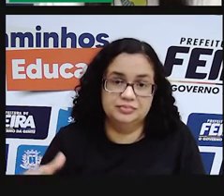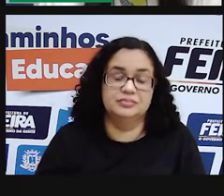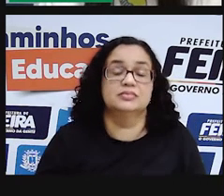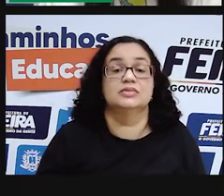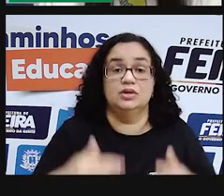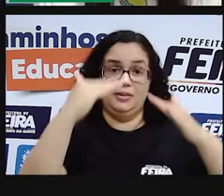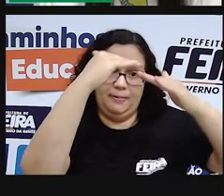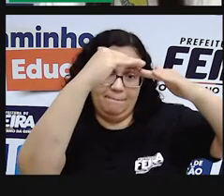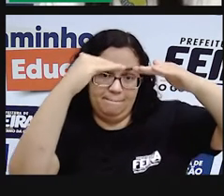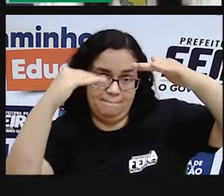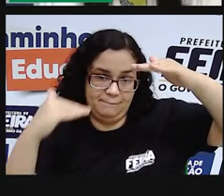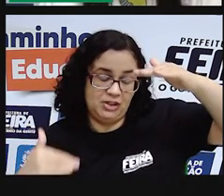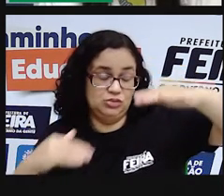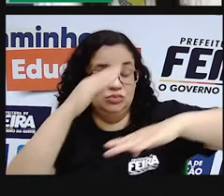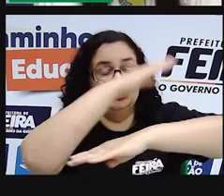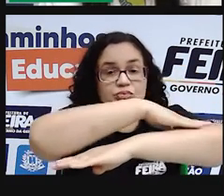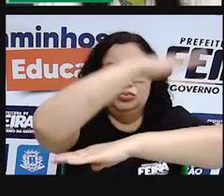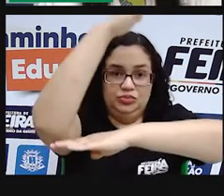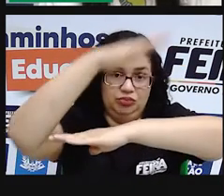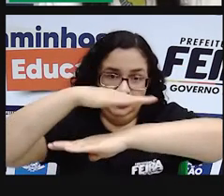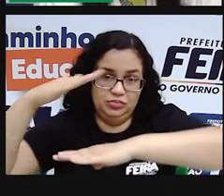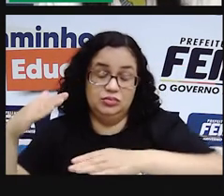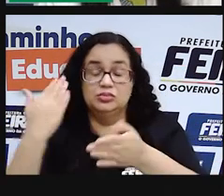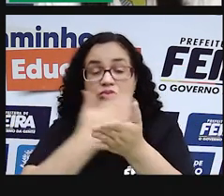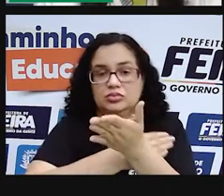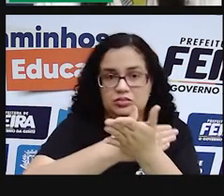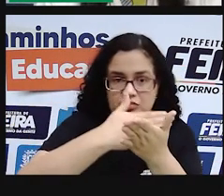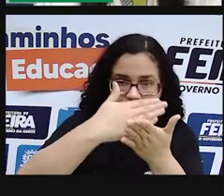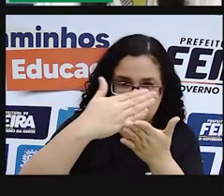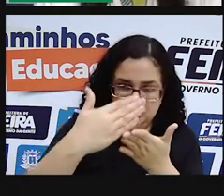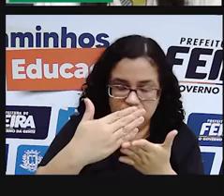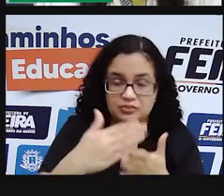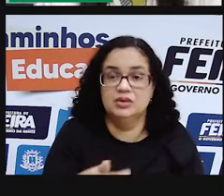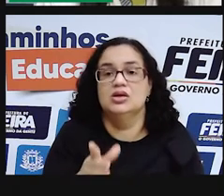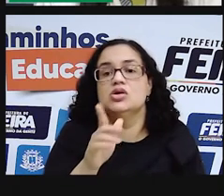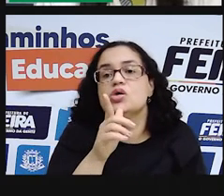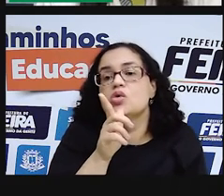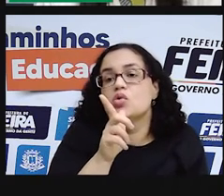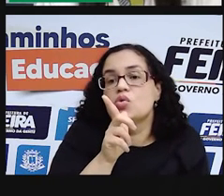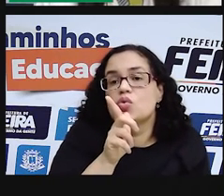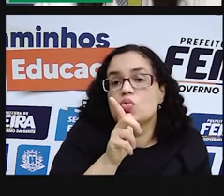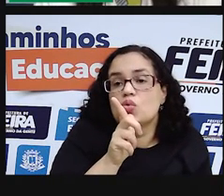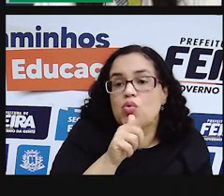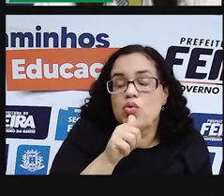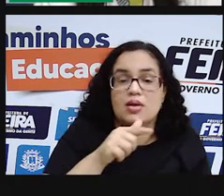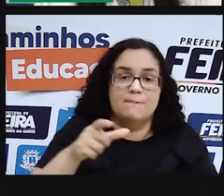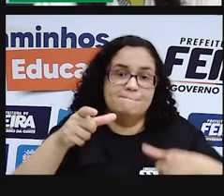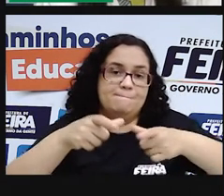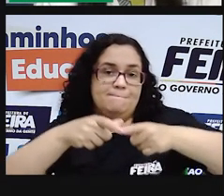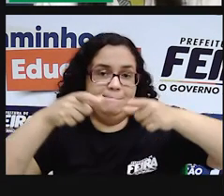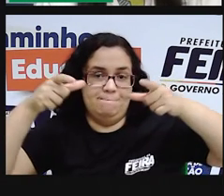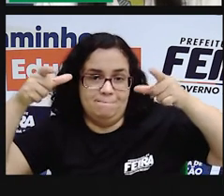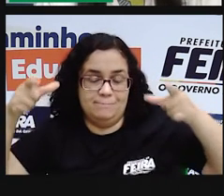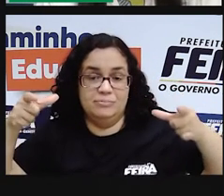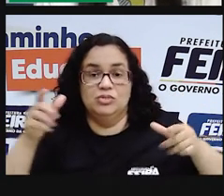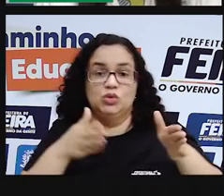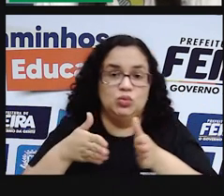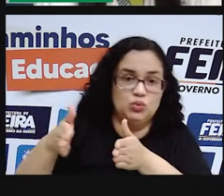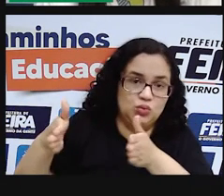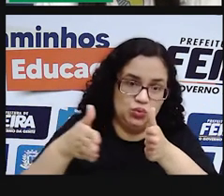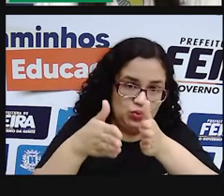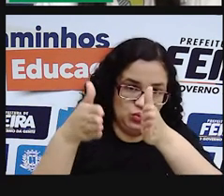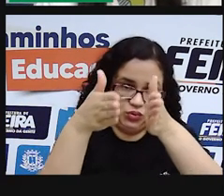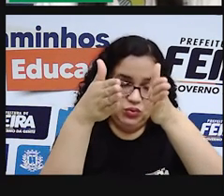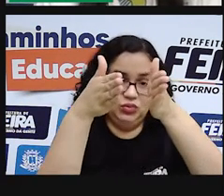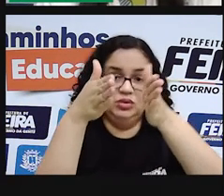que é mais baixo no relevo e a água começa a acumular numa extensão maior que o curso do rio. E